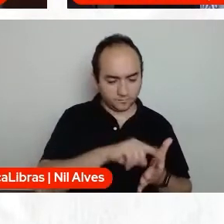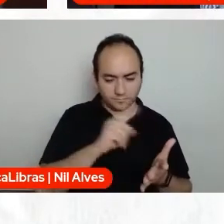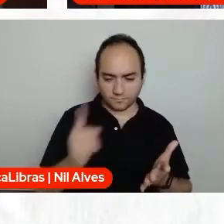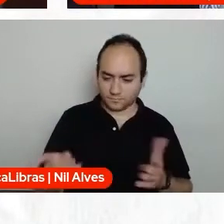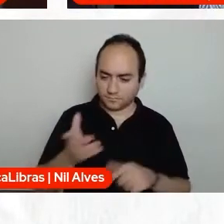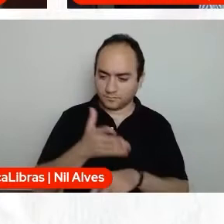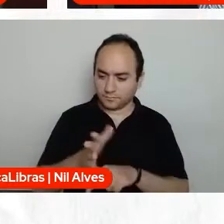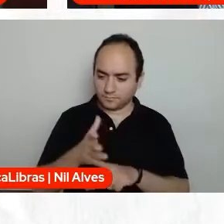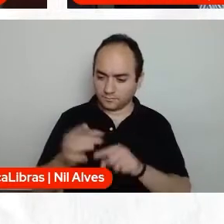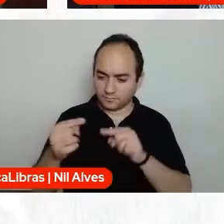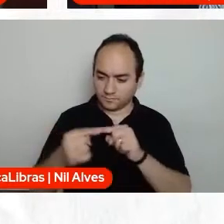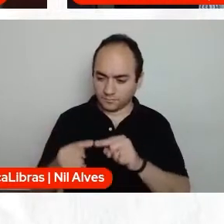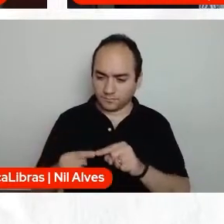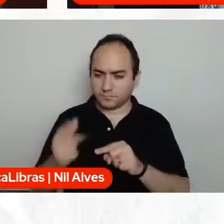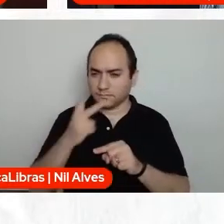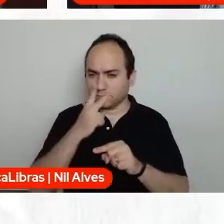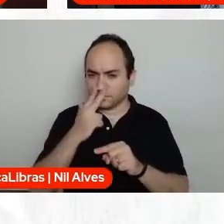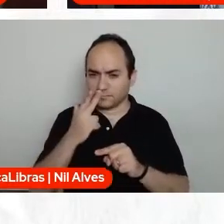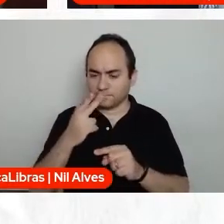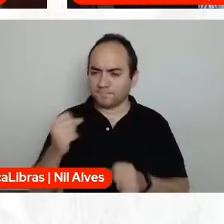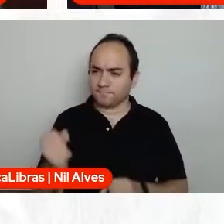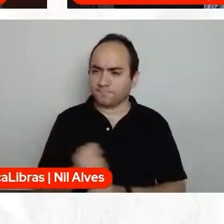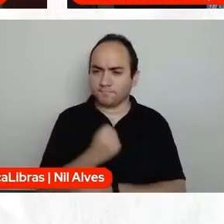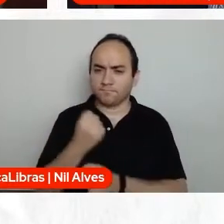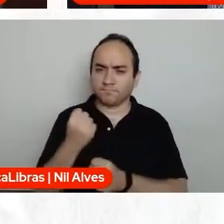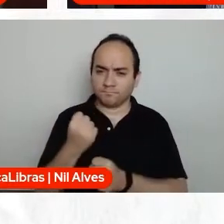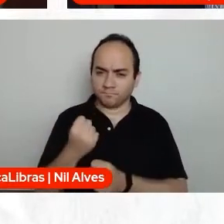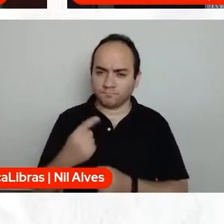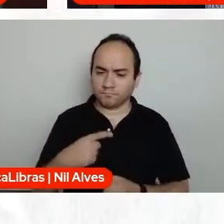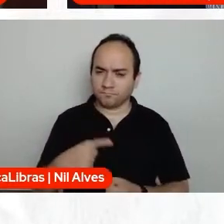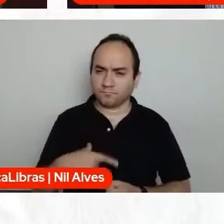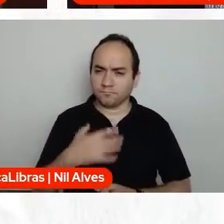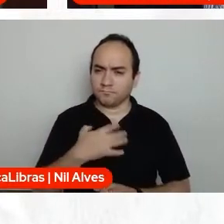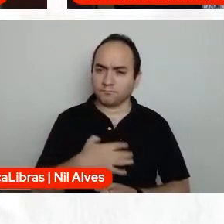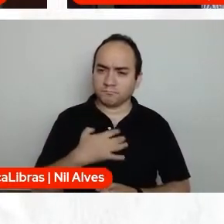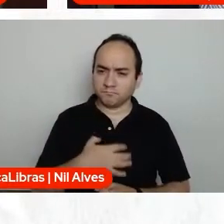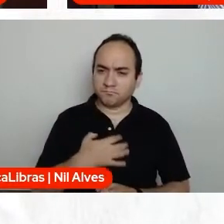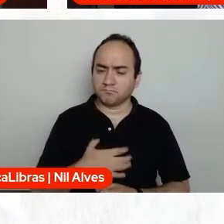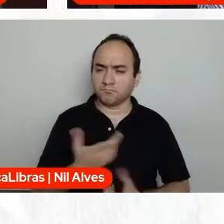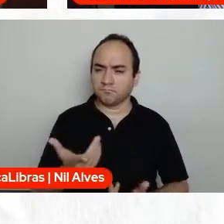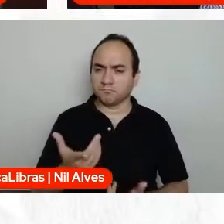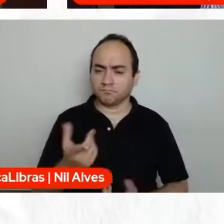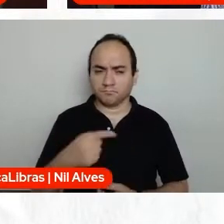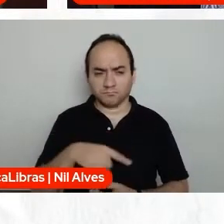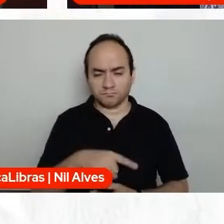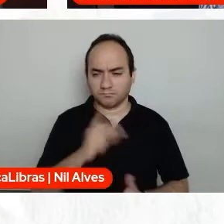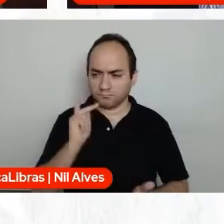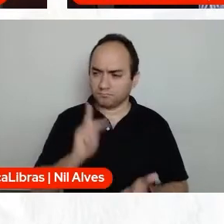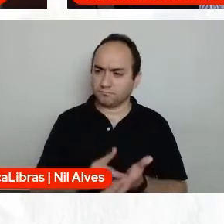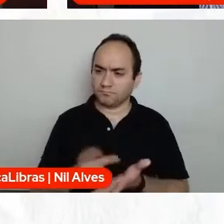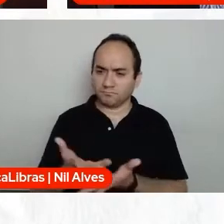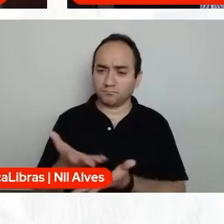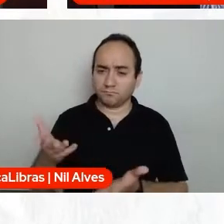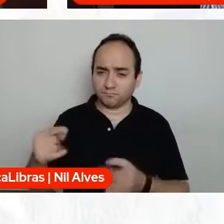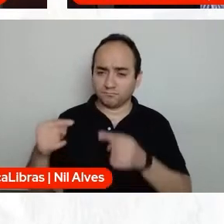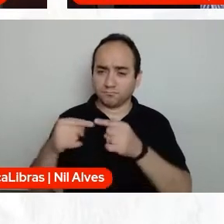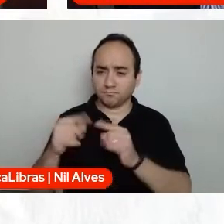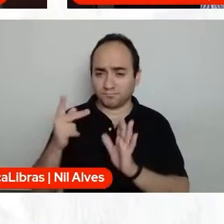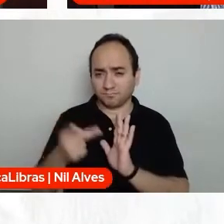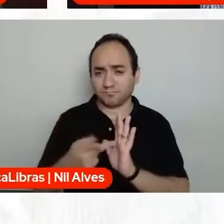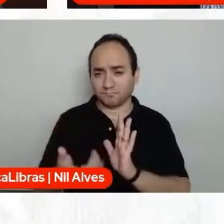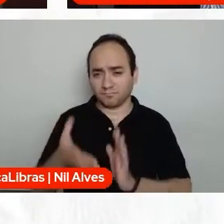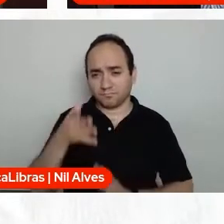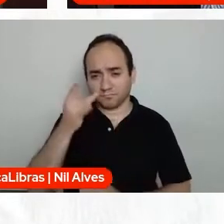indignação, indignação, a situação realmente que se verifica a realidade, né? Tanto não só na